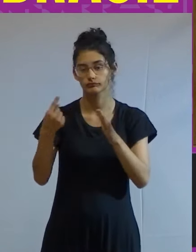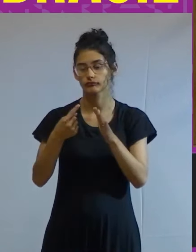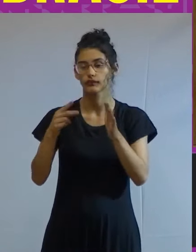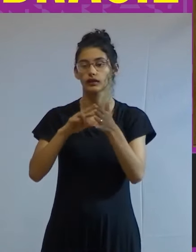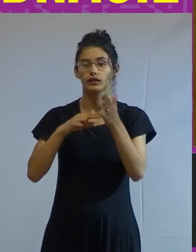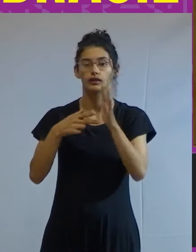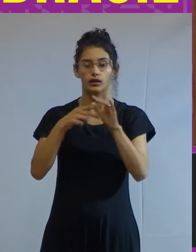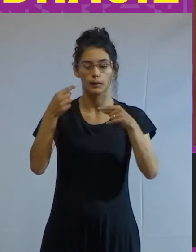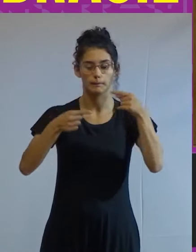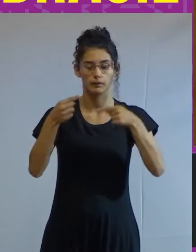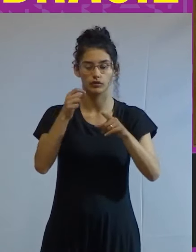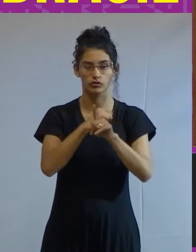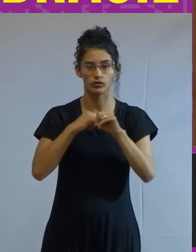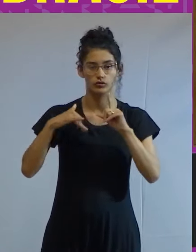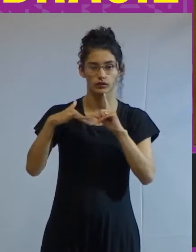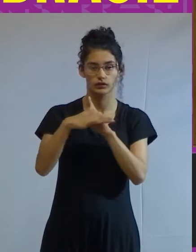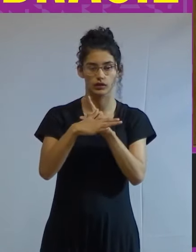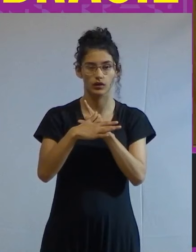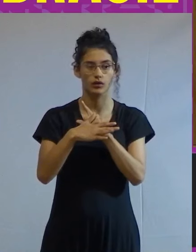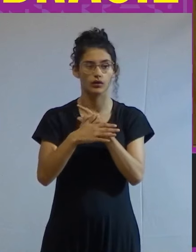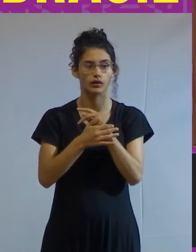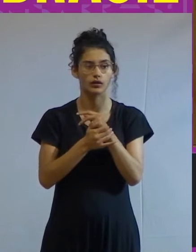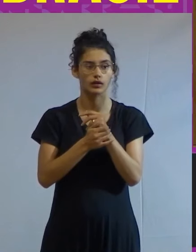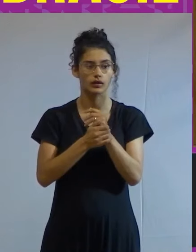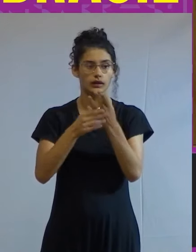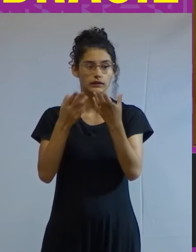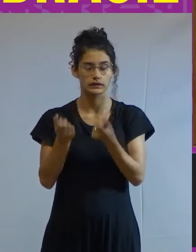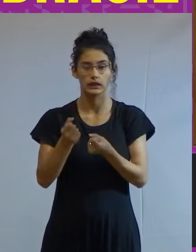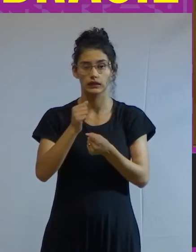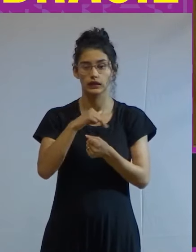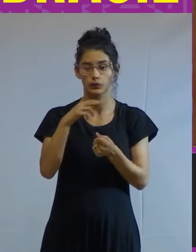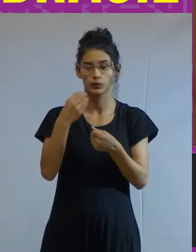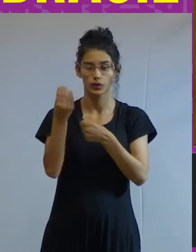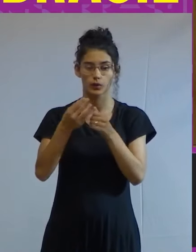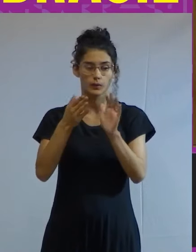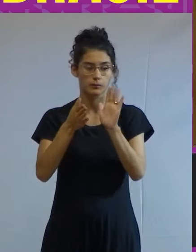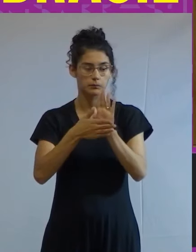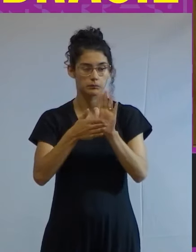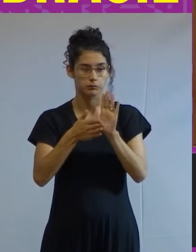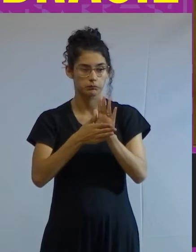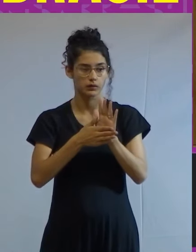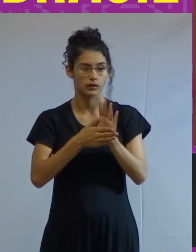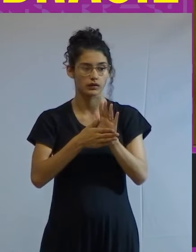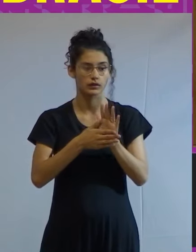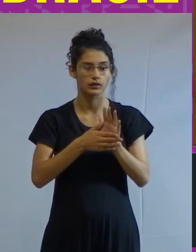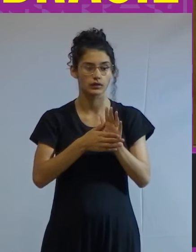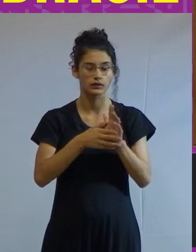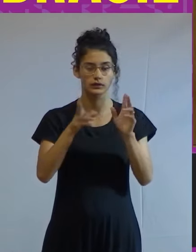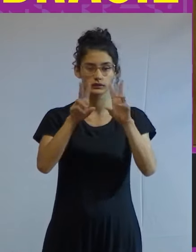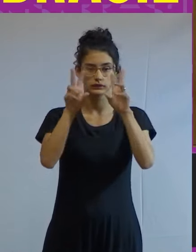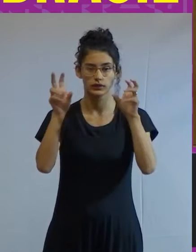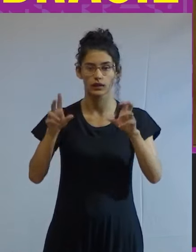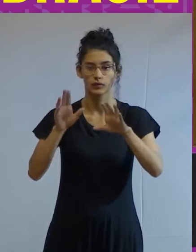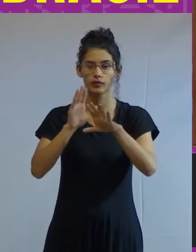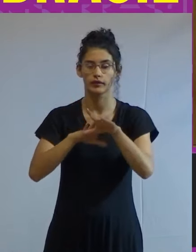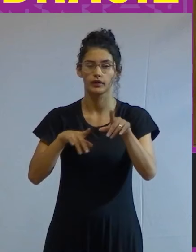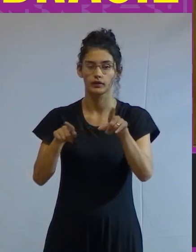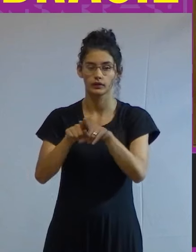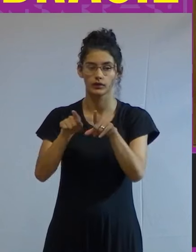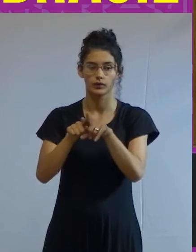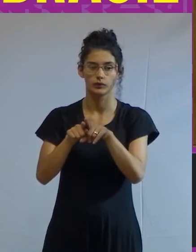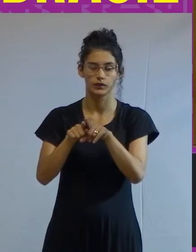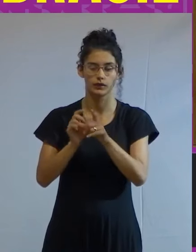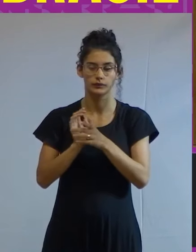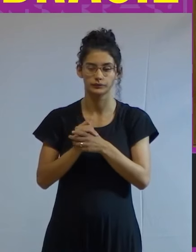determinadas políticas sociais não devem nunca trazer como contrapeso a título de compensação pelos